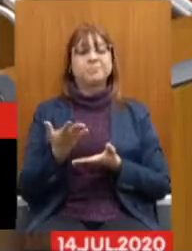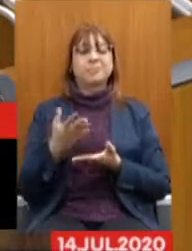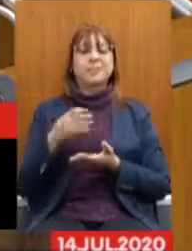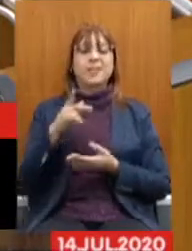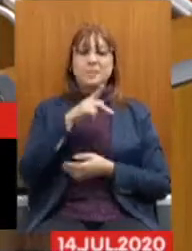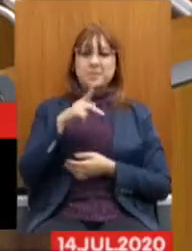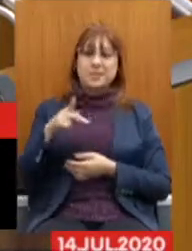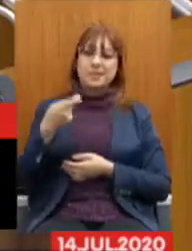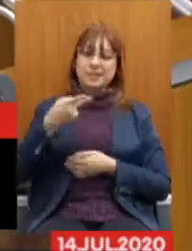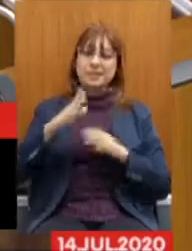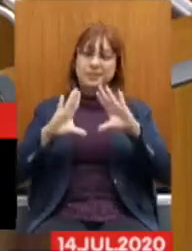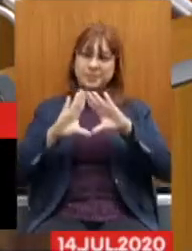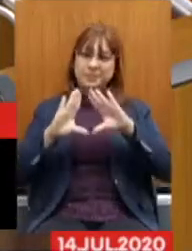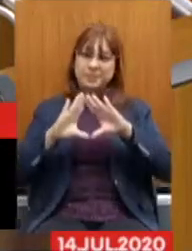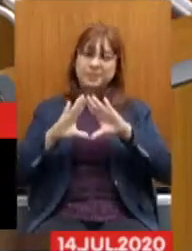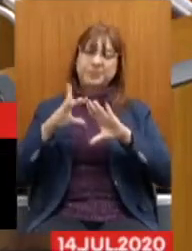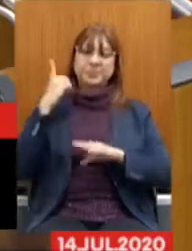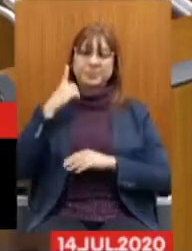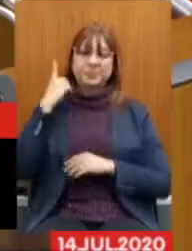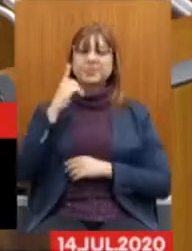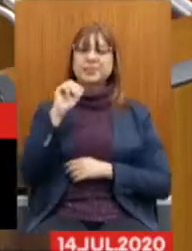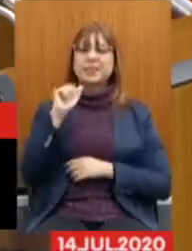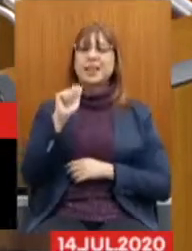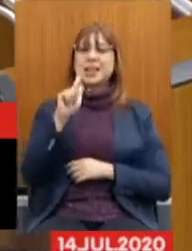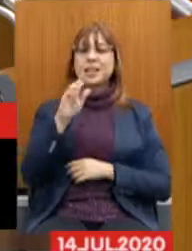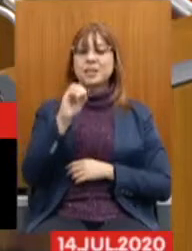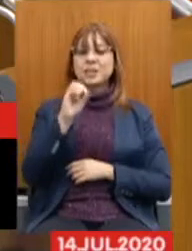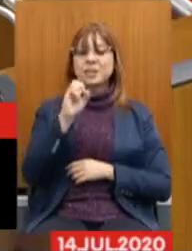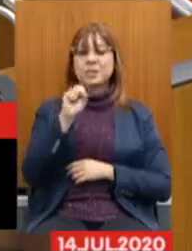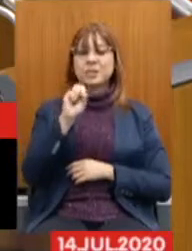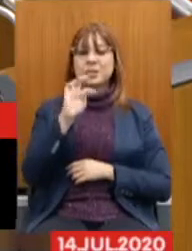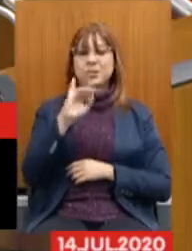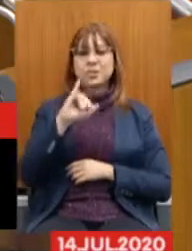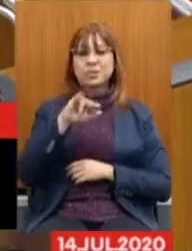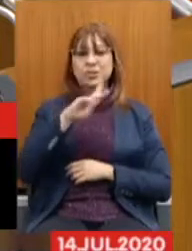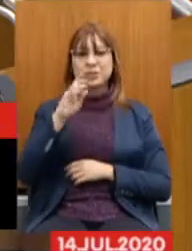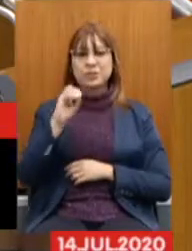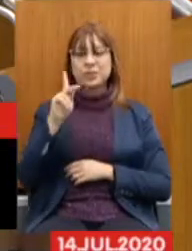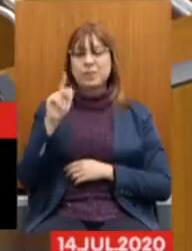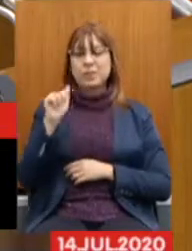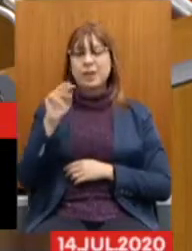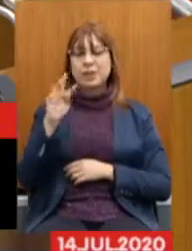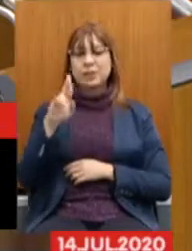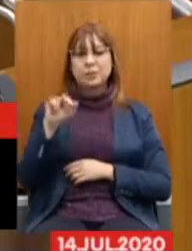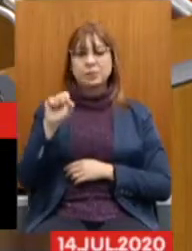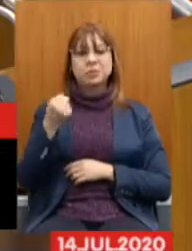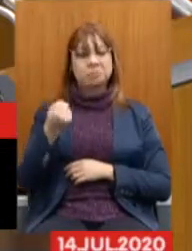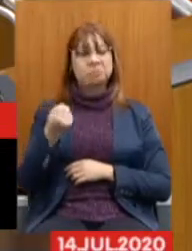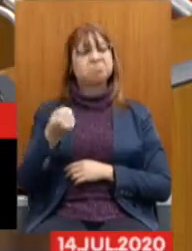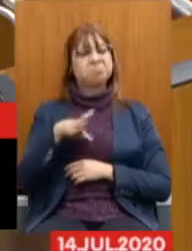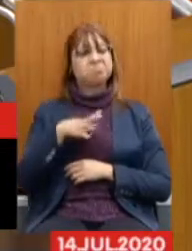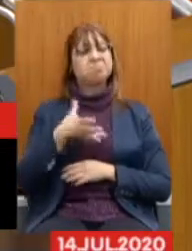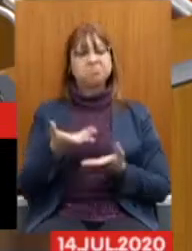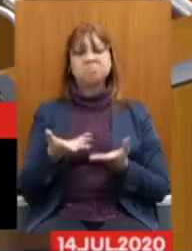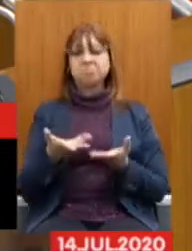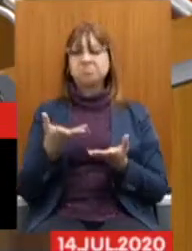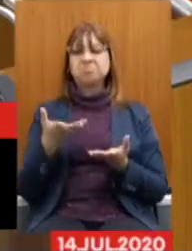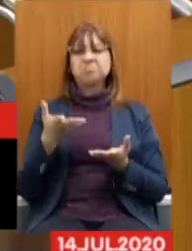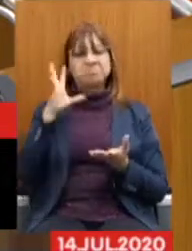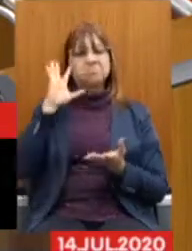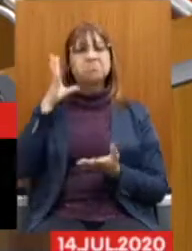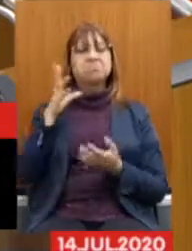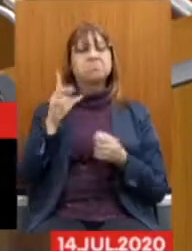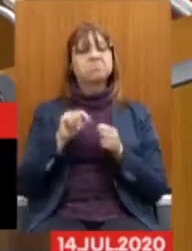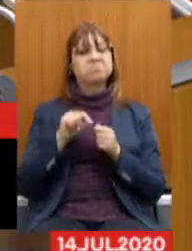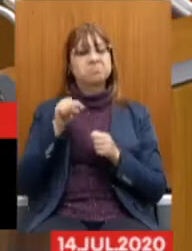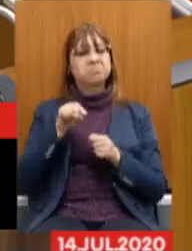presidente desta casa, pela iniciativa de promover este seminário sobre a reforma da